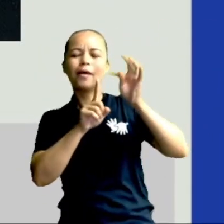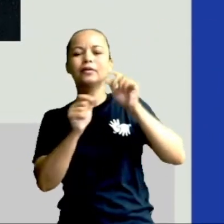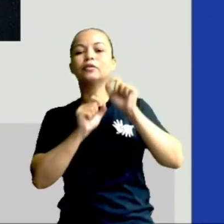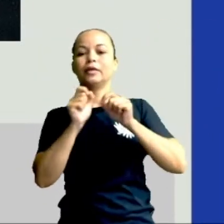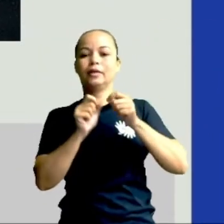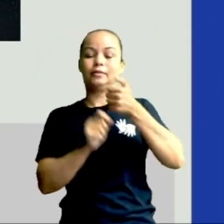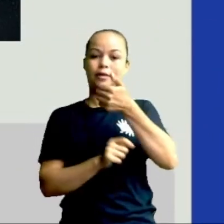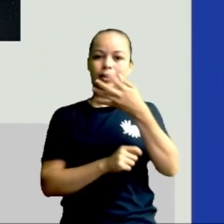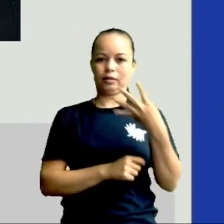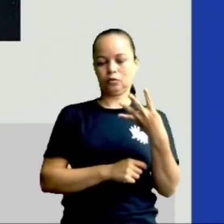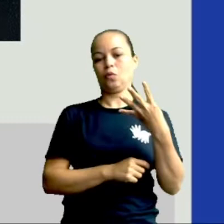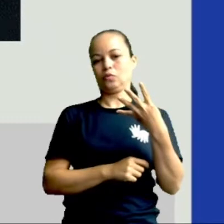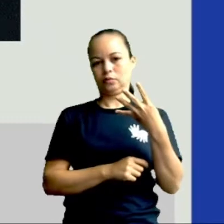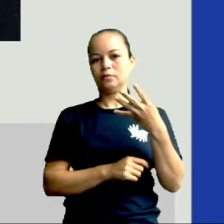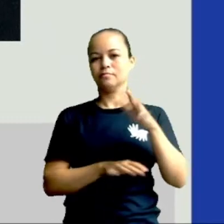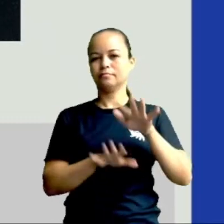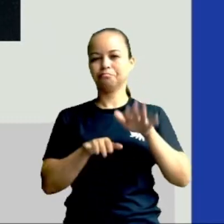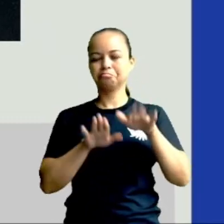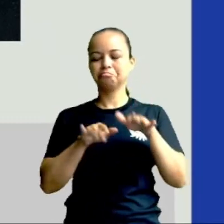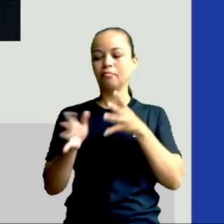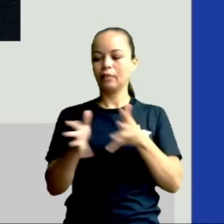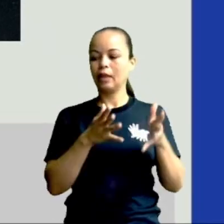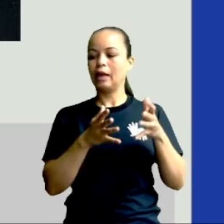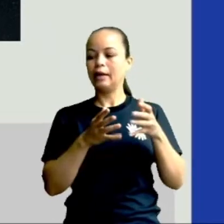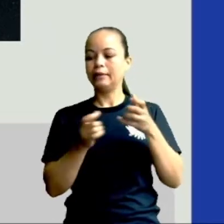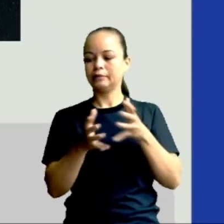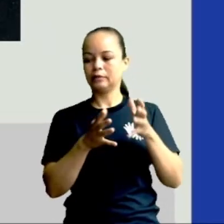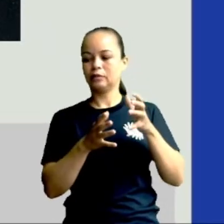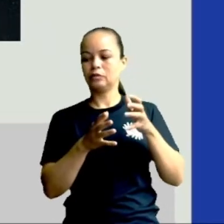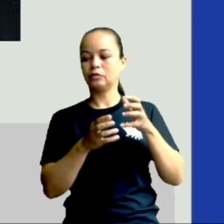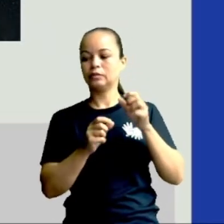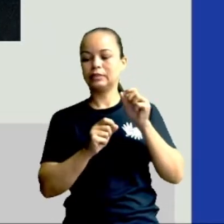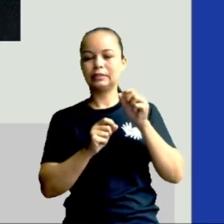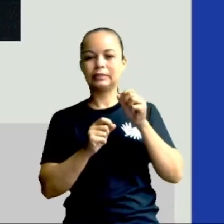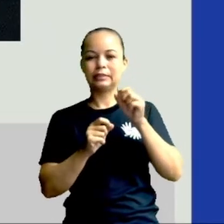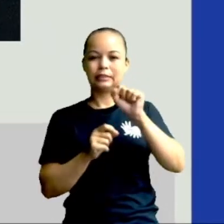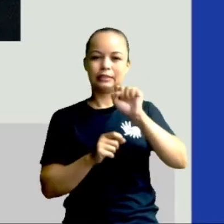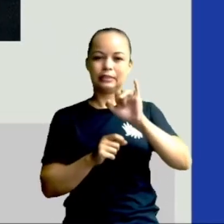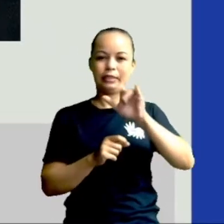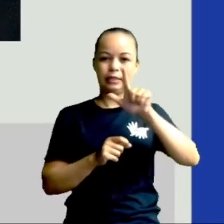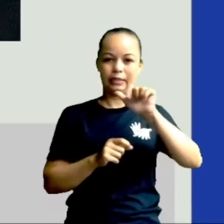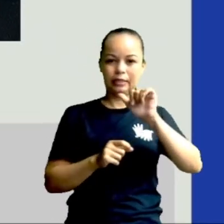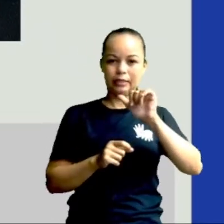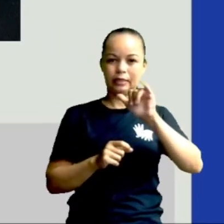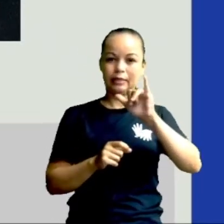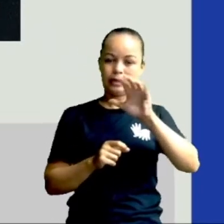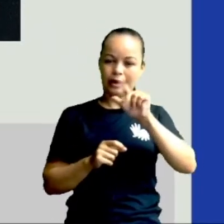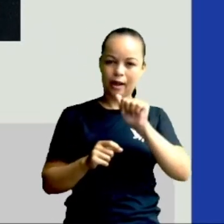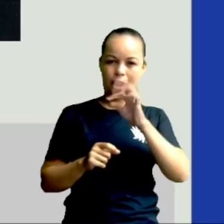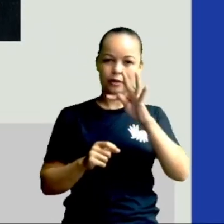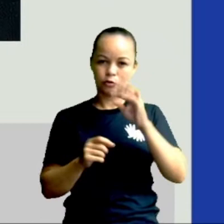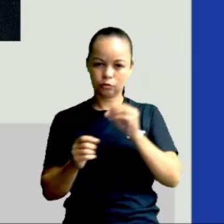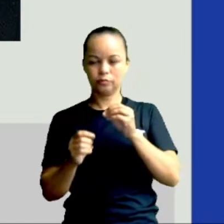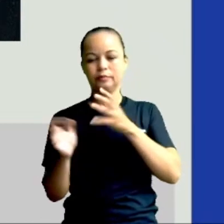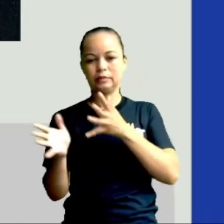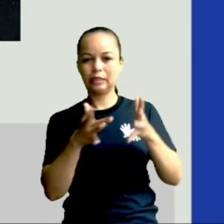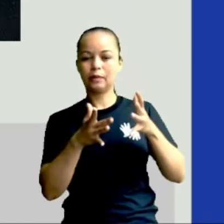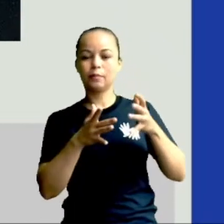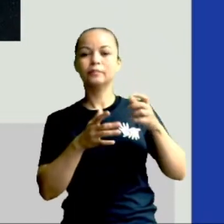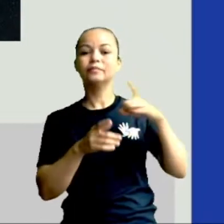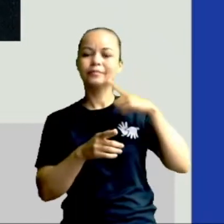graus. Ele é constituído por silicatos e basaltos, possui um satélite natural, que é a Lua,